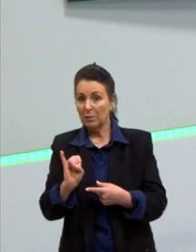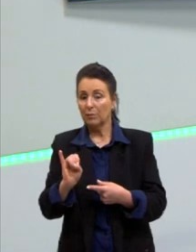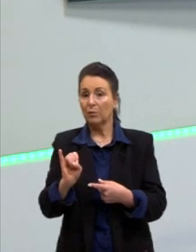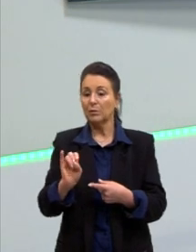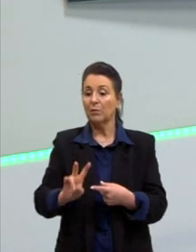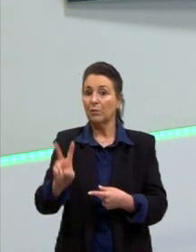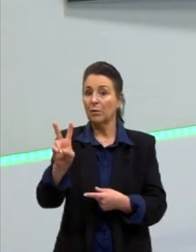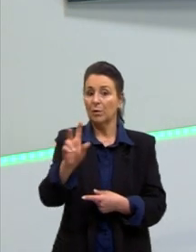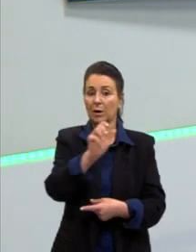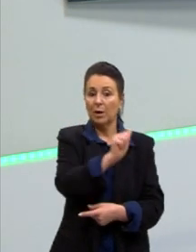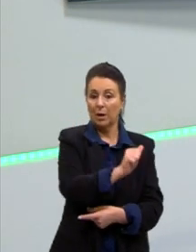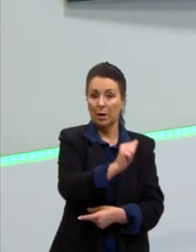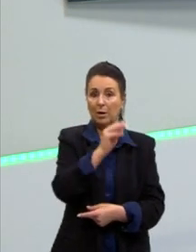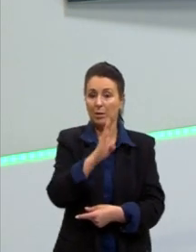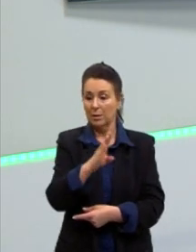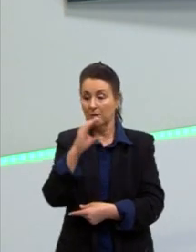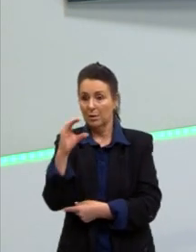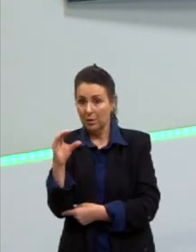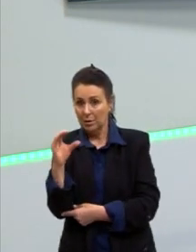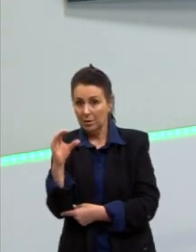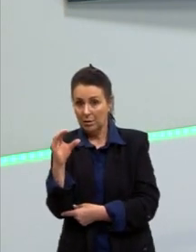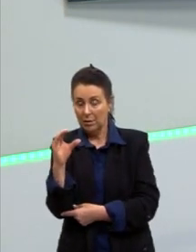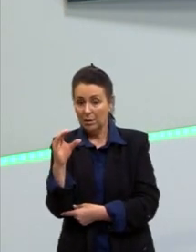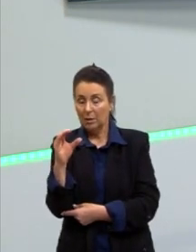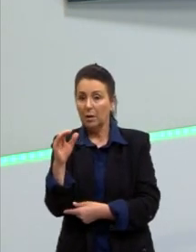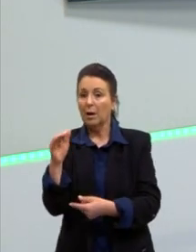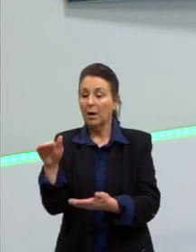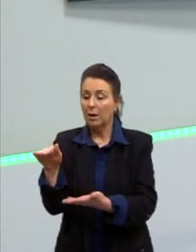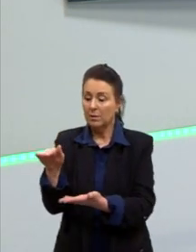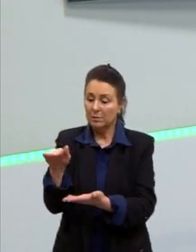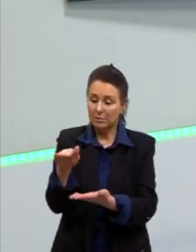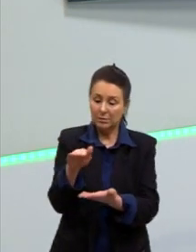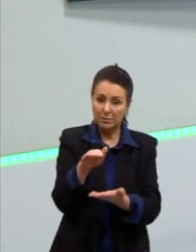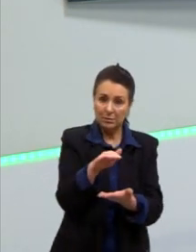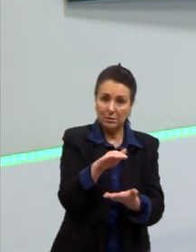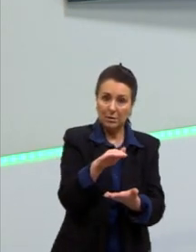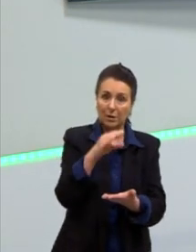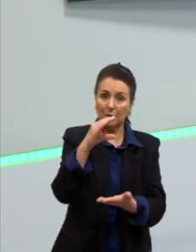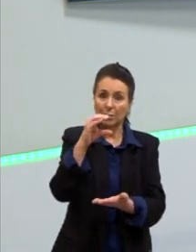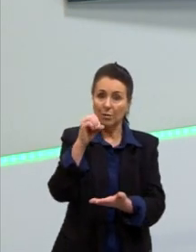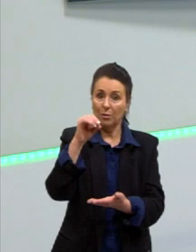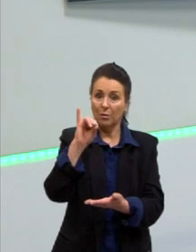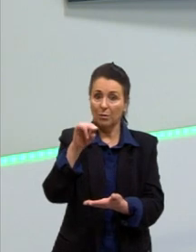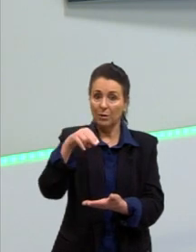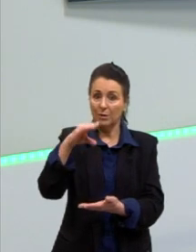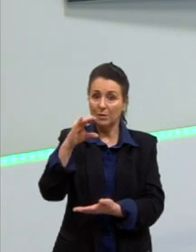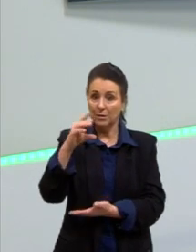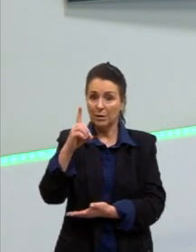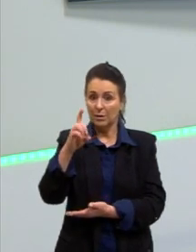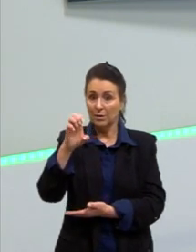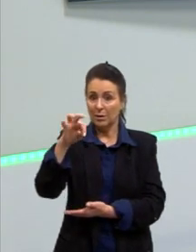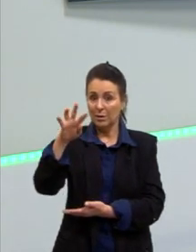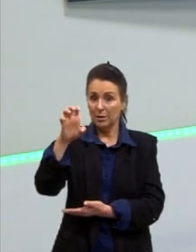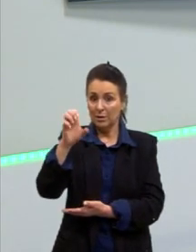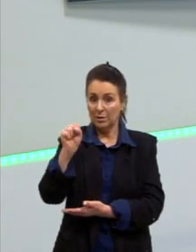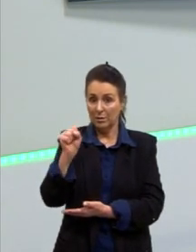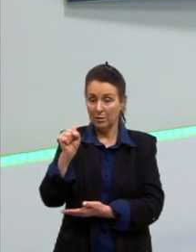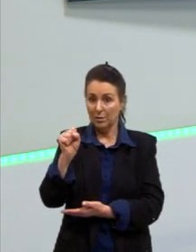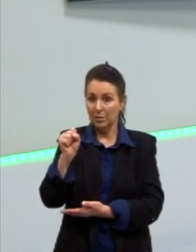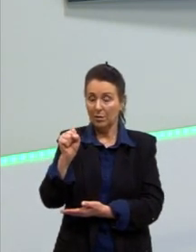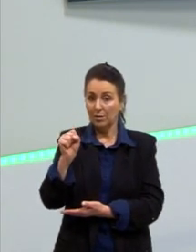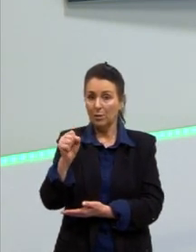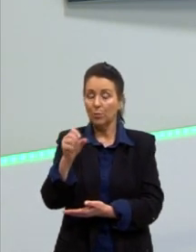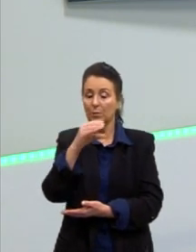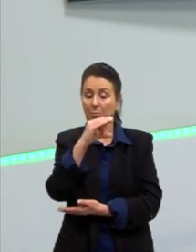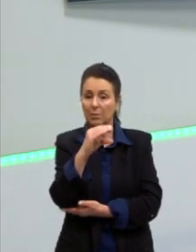valor de A, B e C, essas retas seriam coincidentes, elas ocupariam o mesmo lugar. O C, o